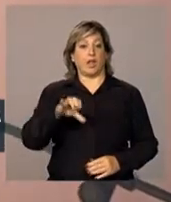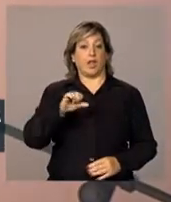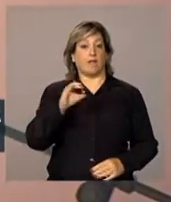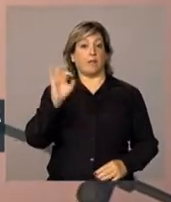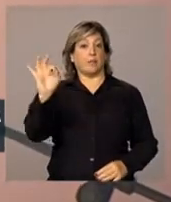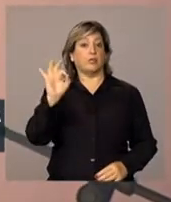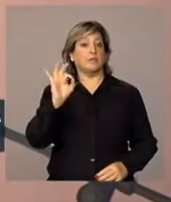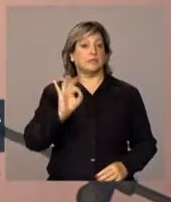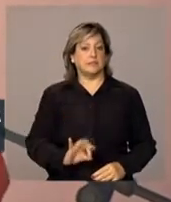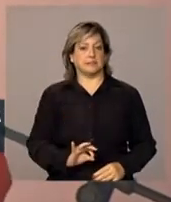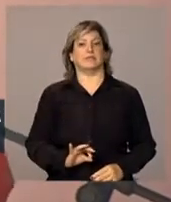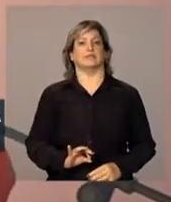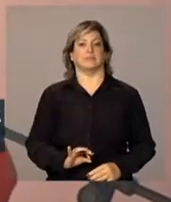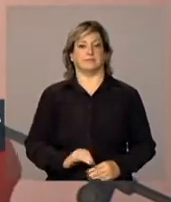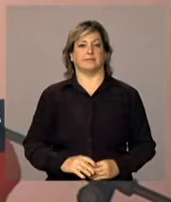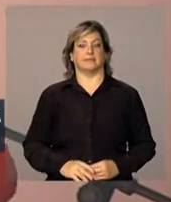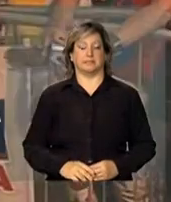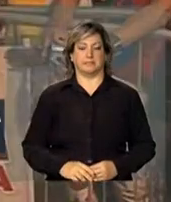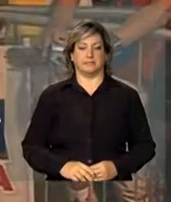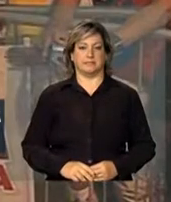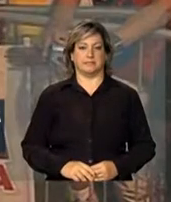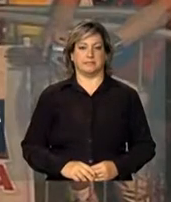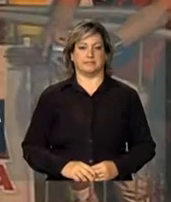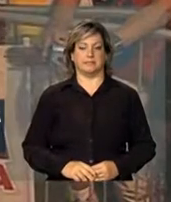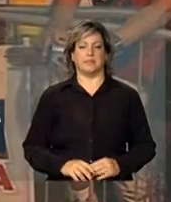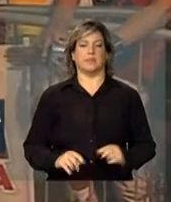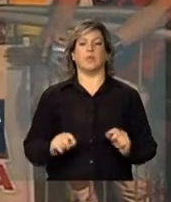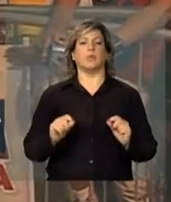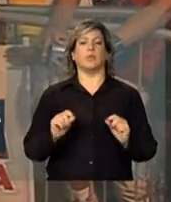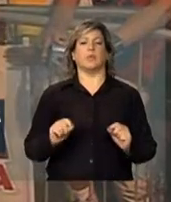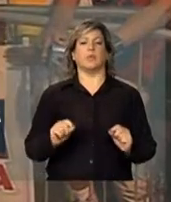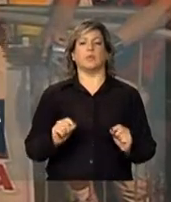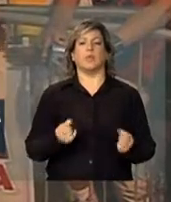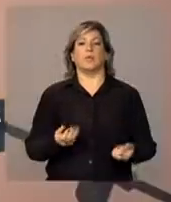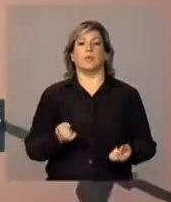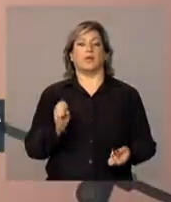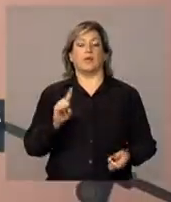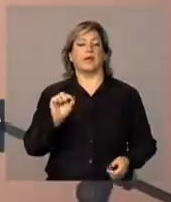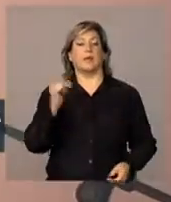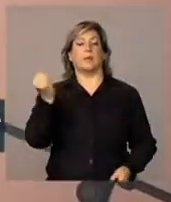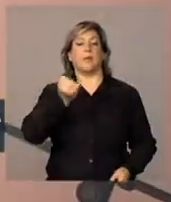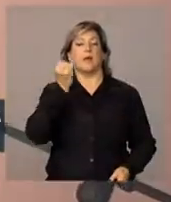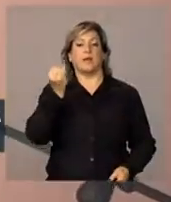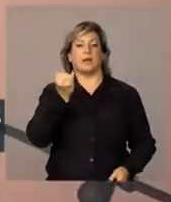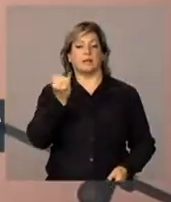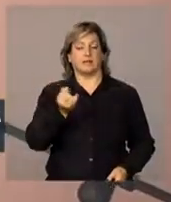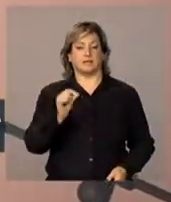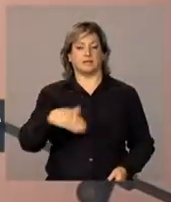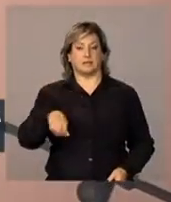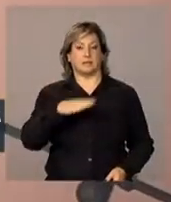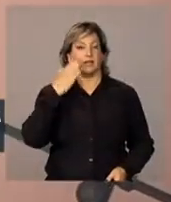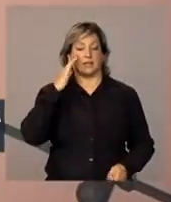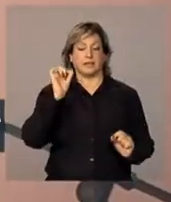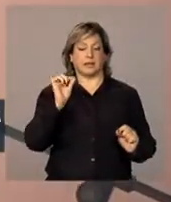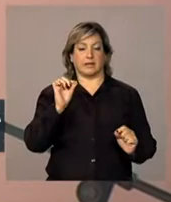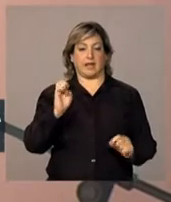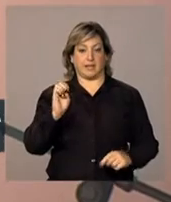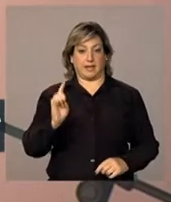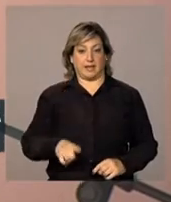90%. O que é é importante é que,